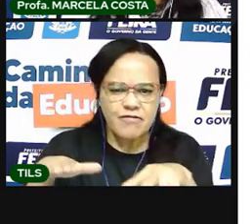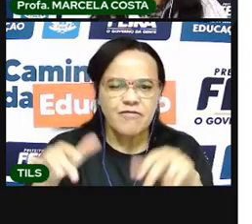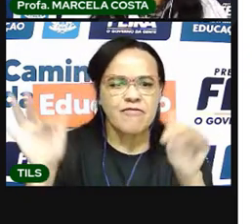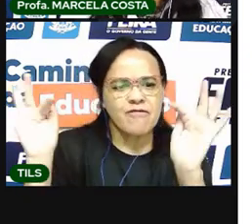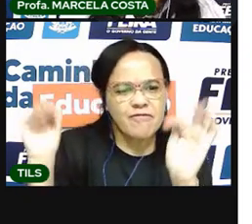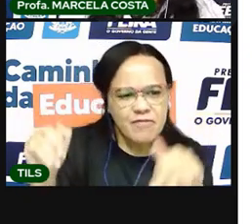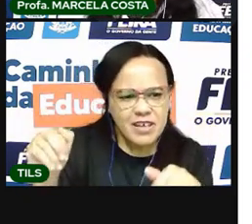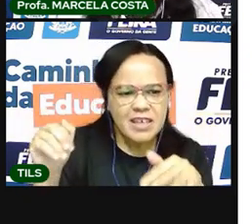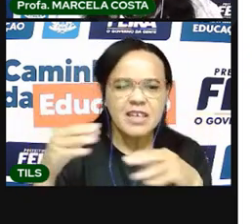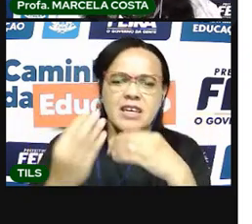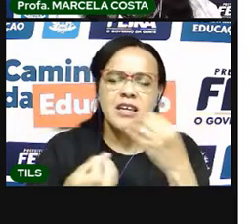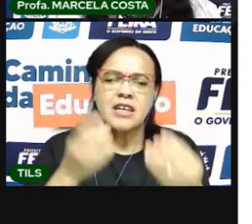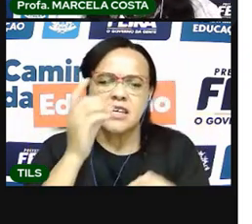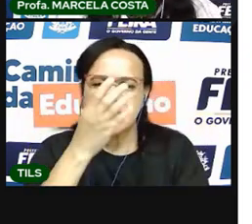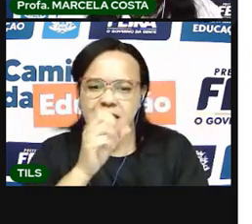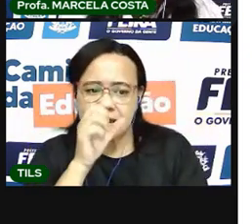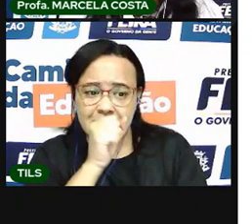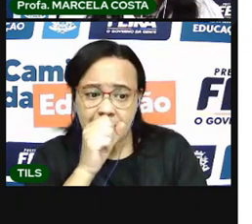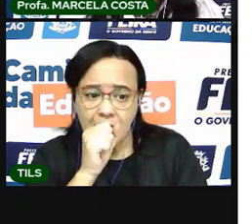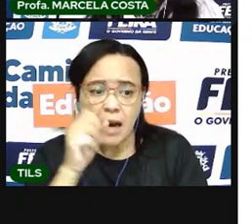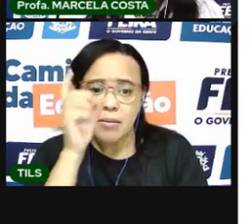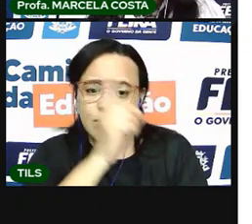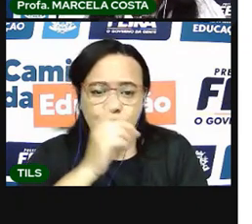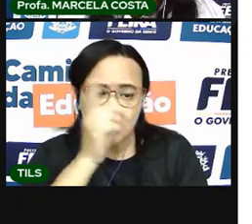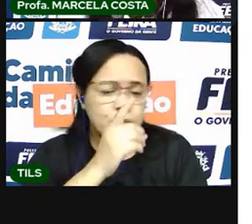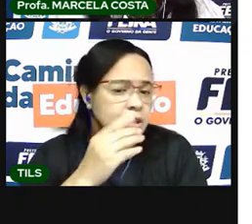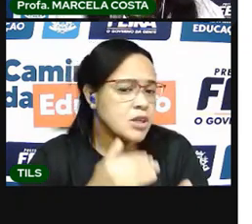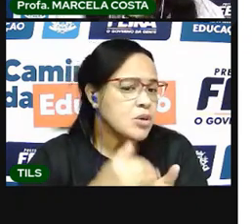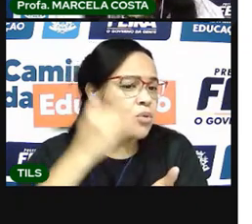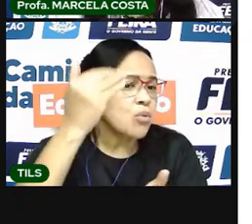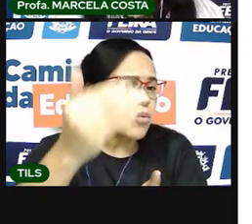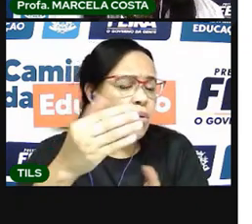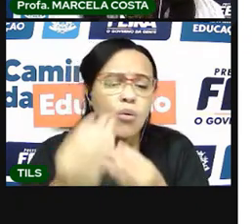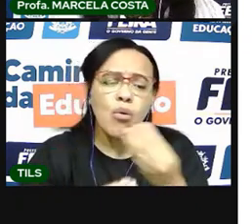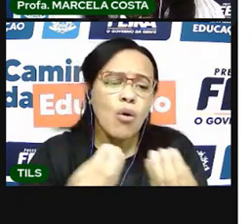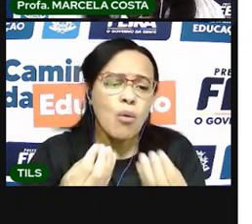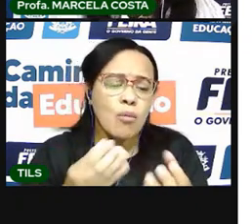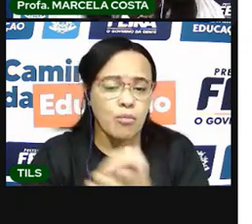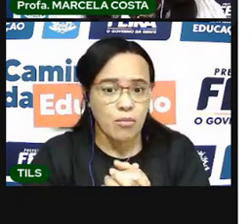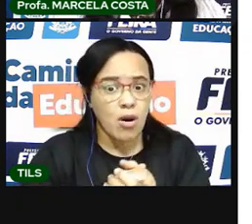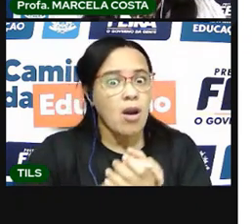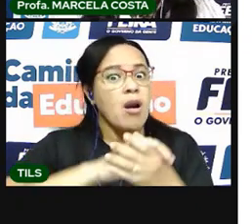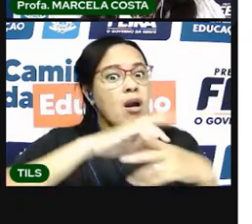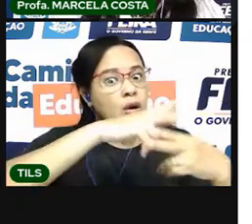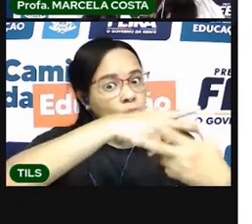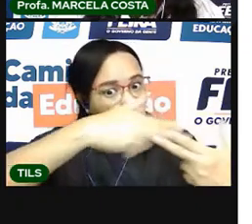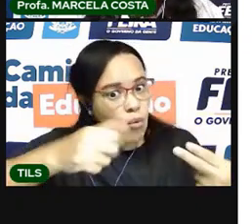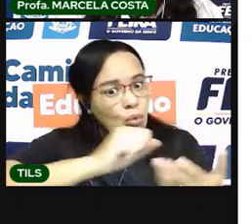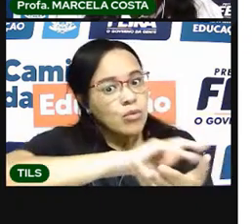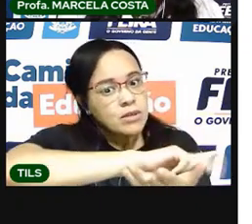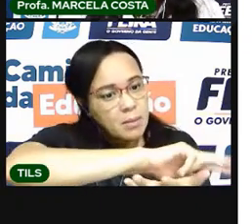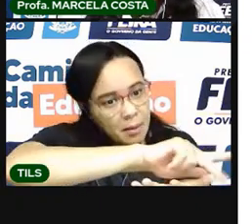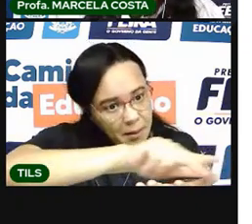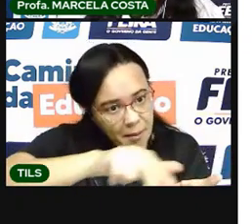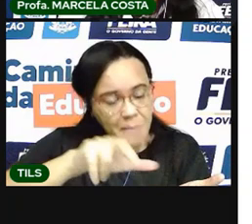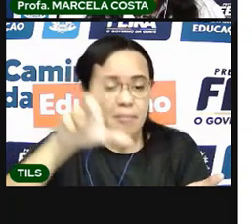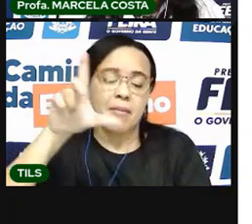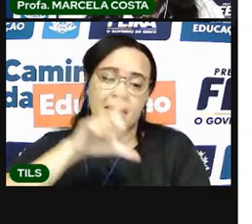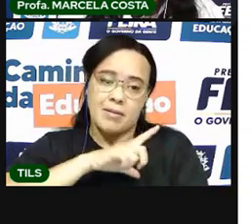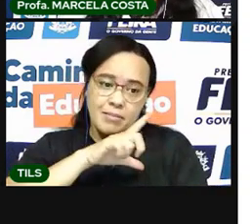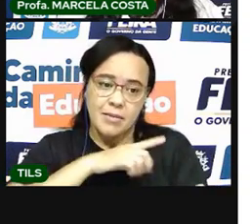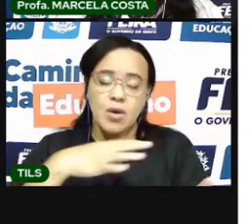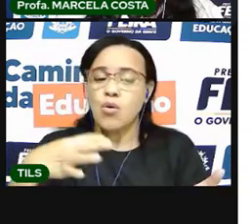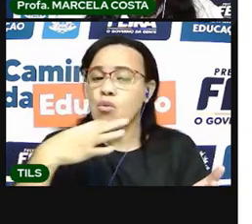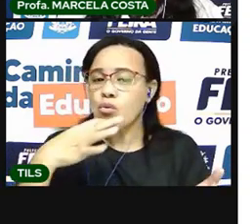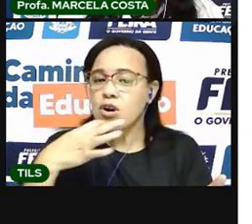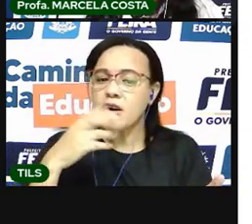né? Qual vai ser o dia do próximo final de semana. Todas essas coisas a gente consegue conhecer,